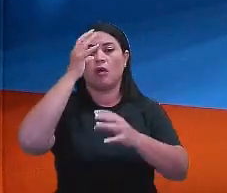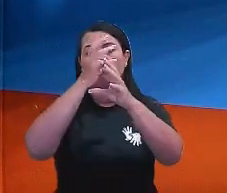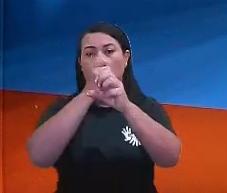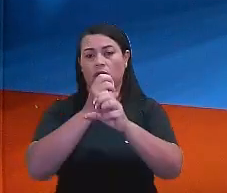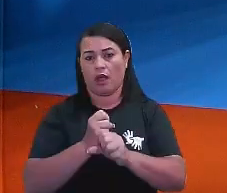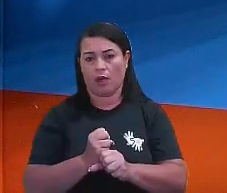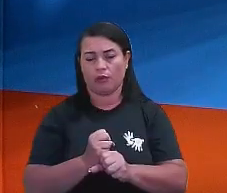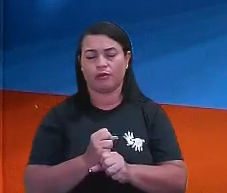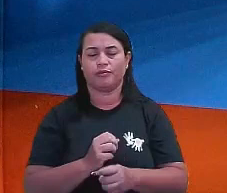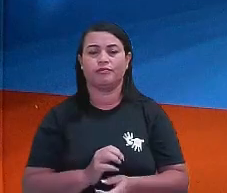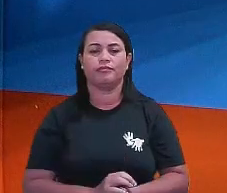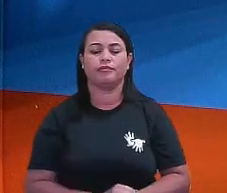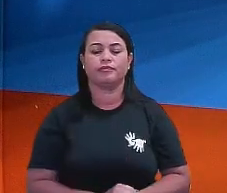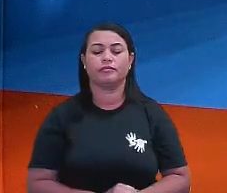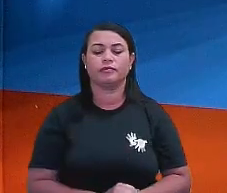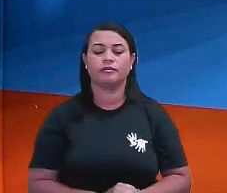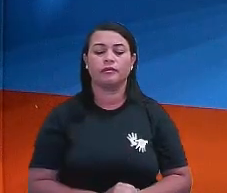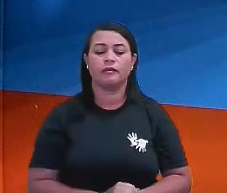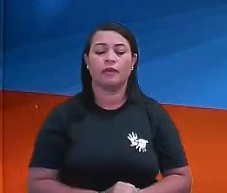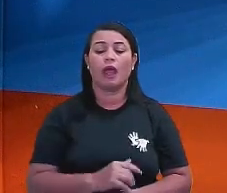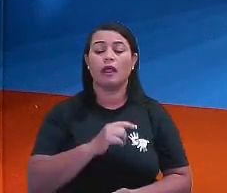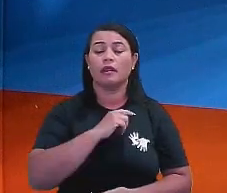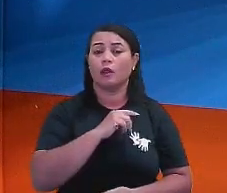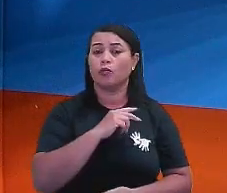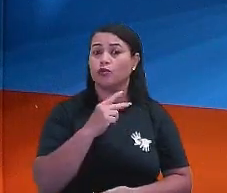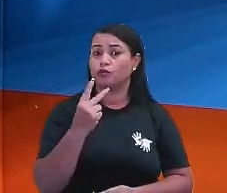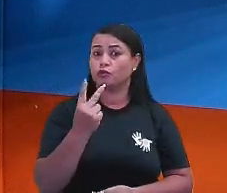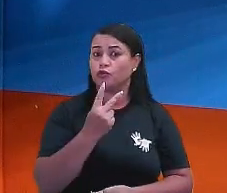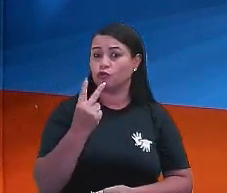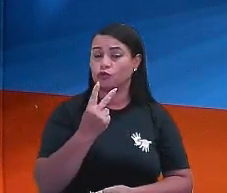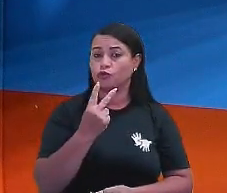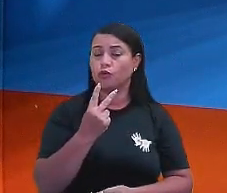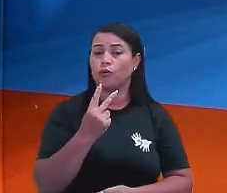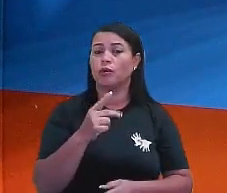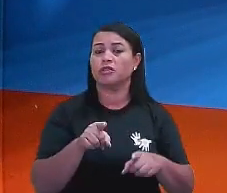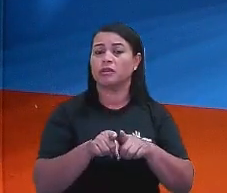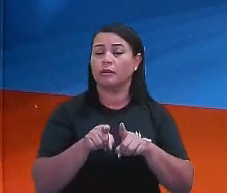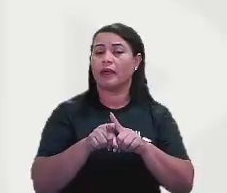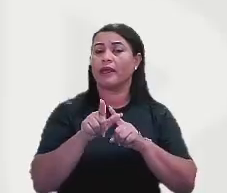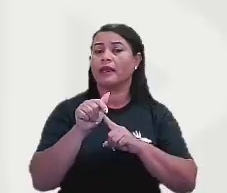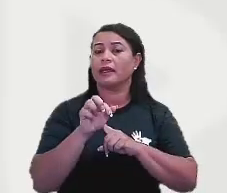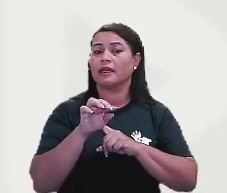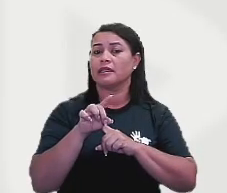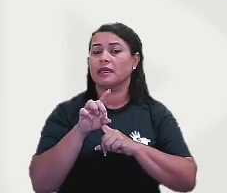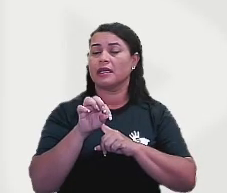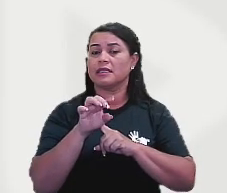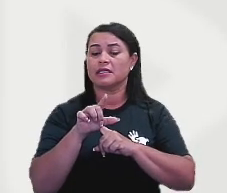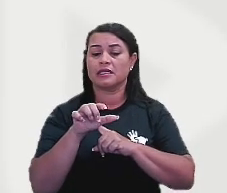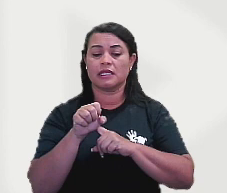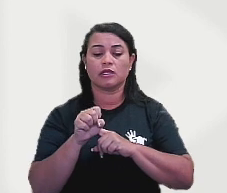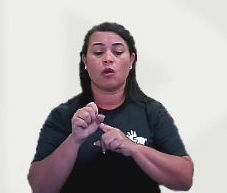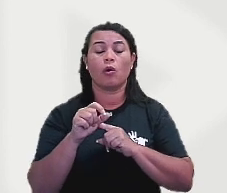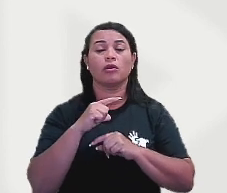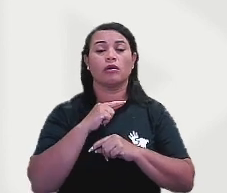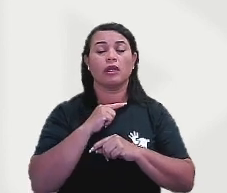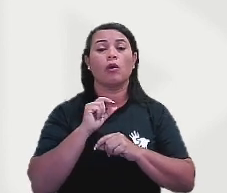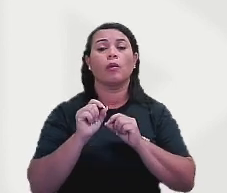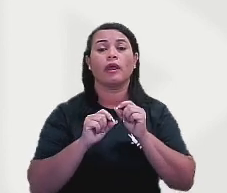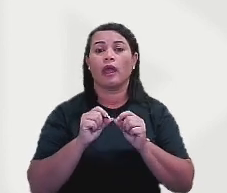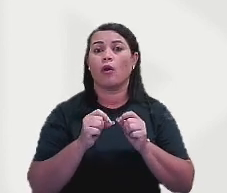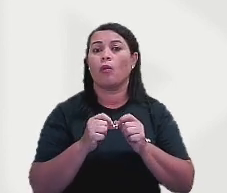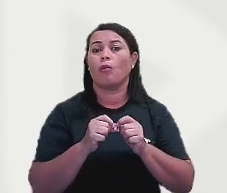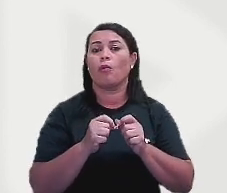grandezas diretamente proporcionais. Temos duas grandezas diretamente proporcionais. Quando o aumento de uma delas